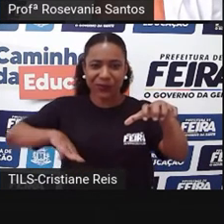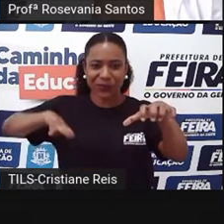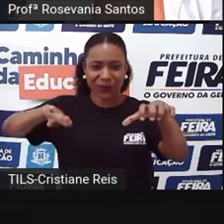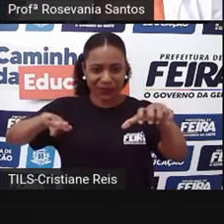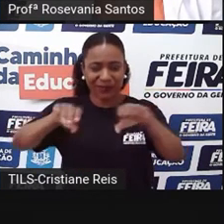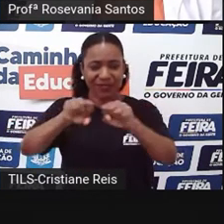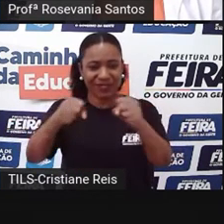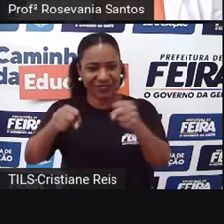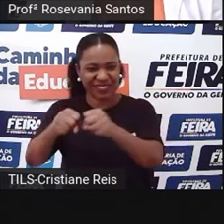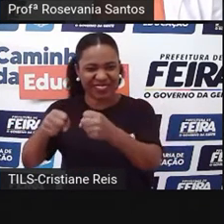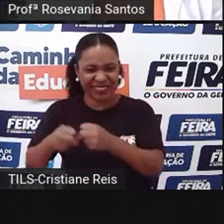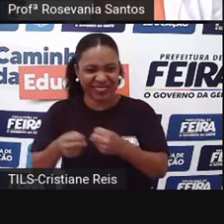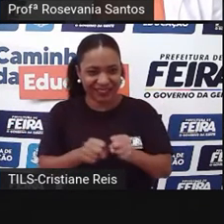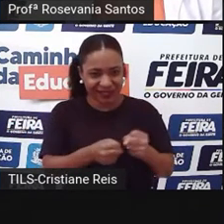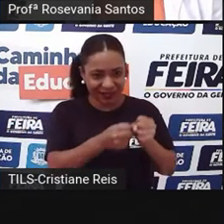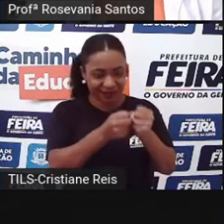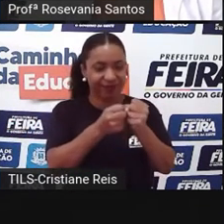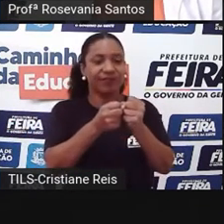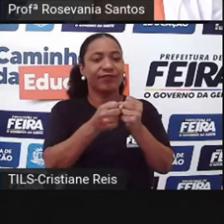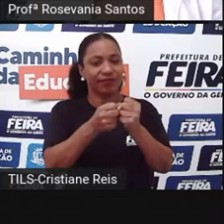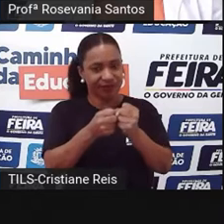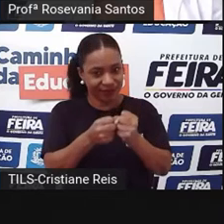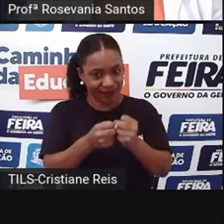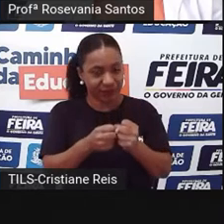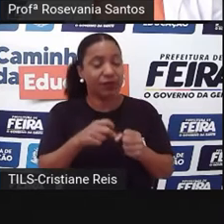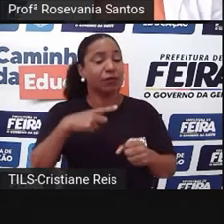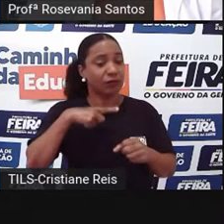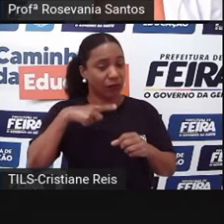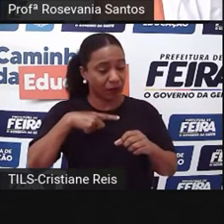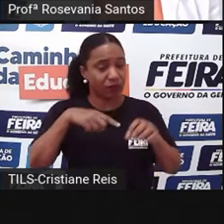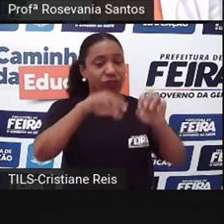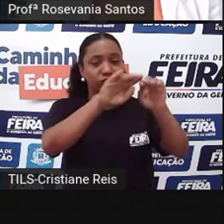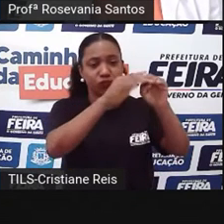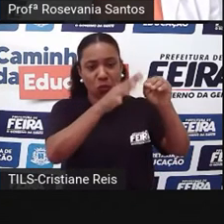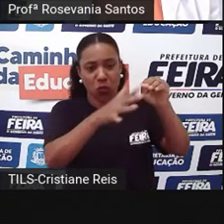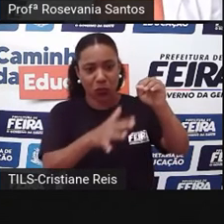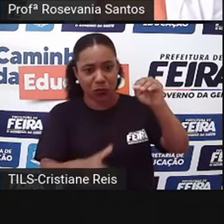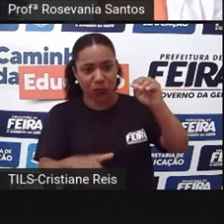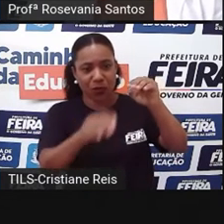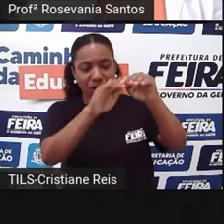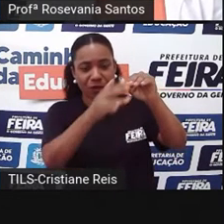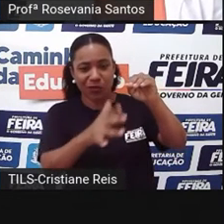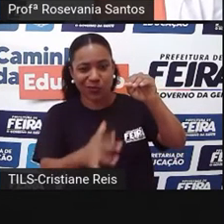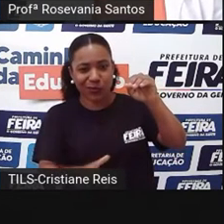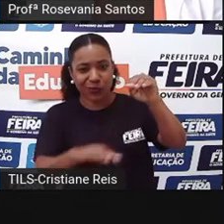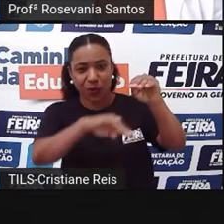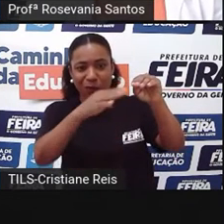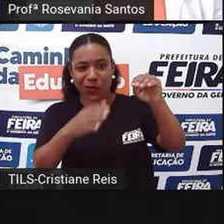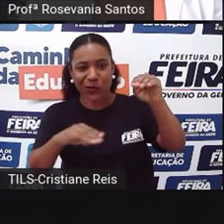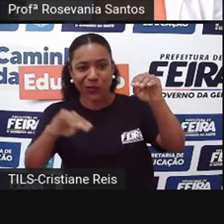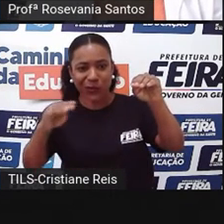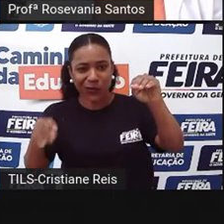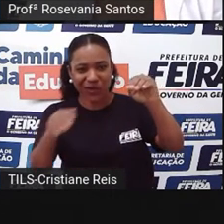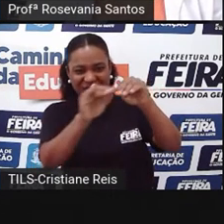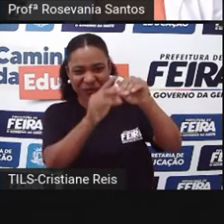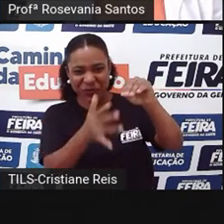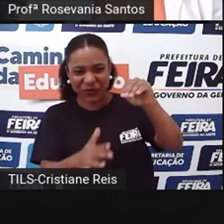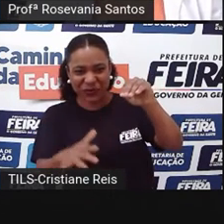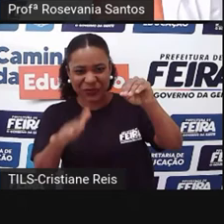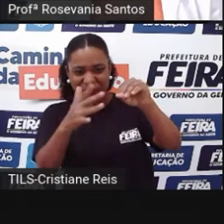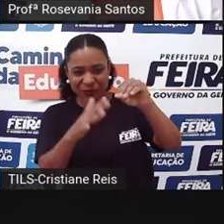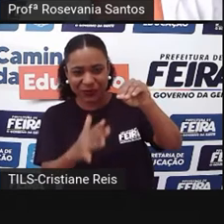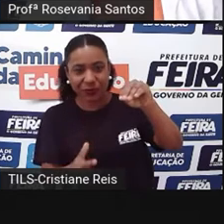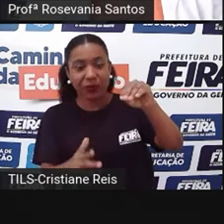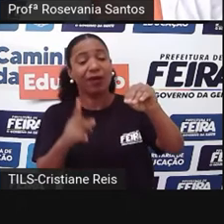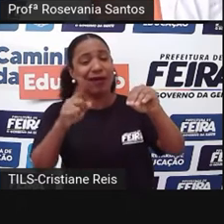erodidas, ele classificou como planaltos ou serras, e ele também classificou as